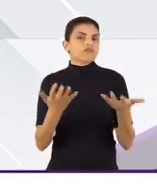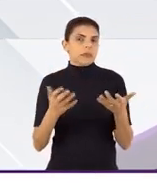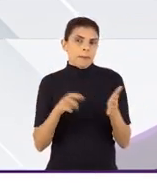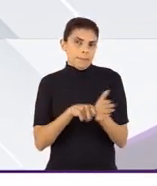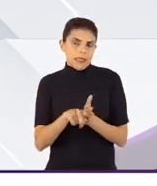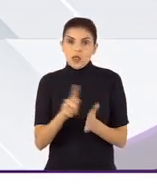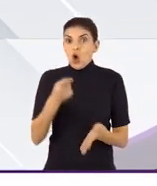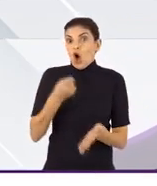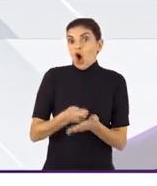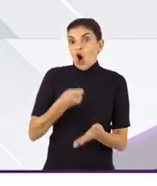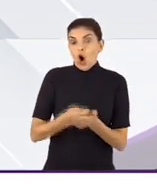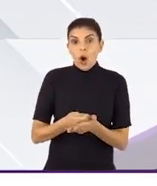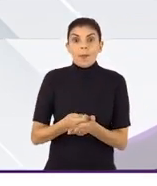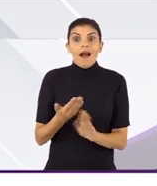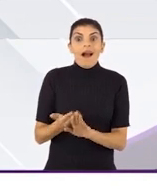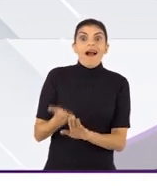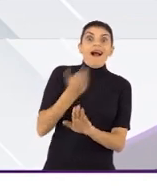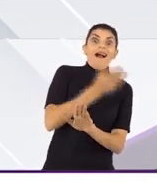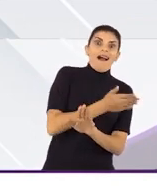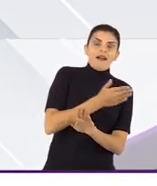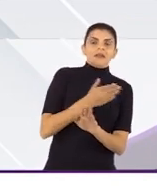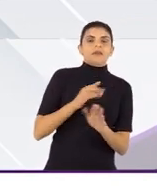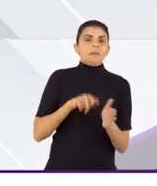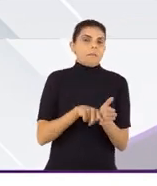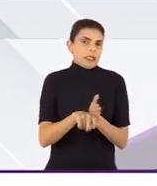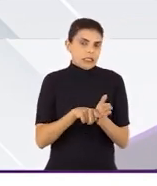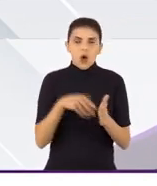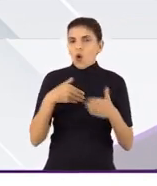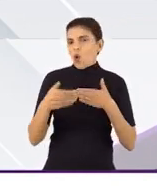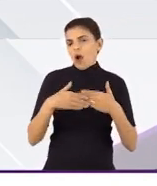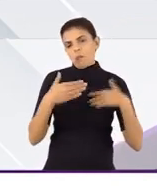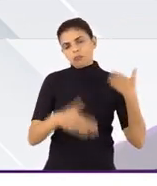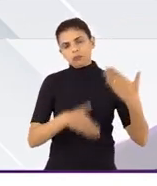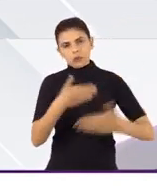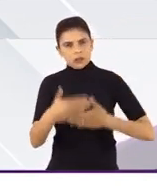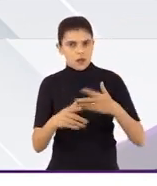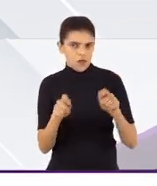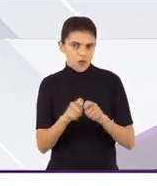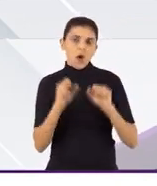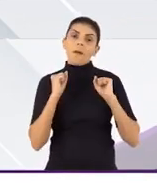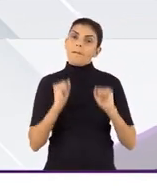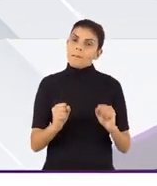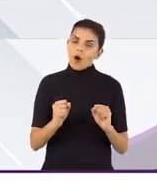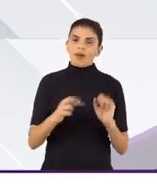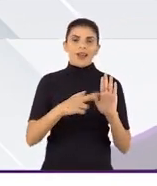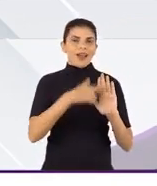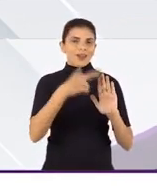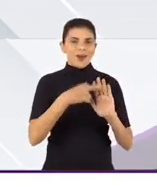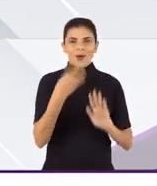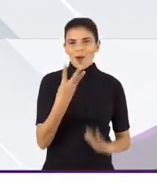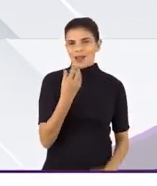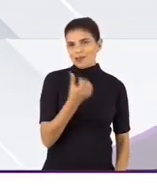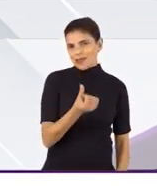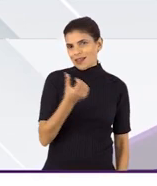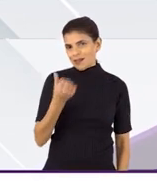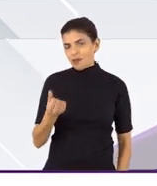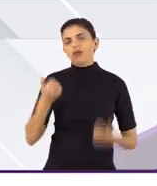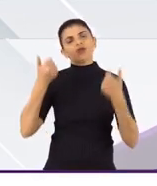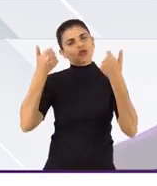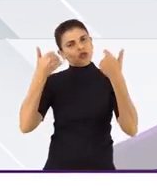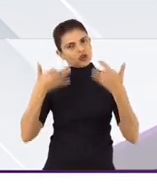pesquisa, não necessariamente antes de todo e qualquer procedimento, como a resolução